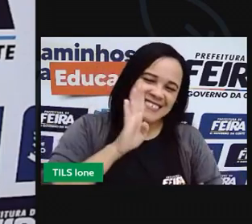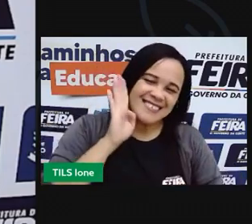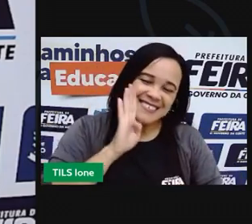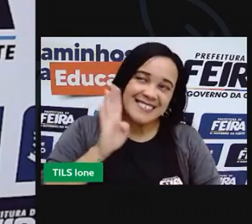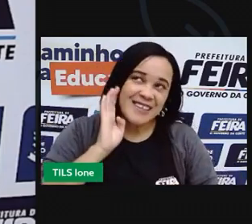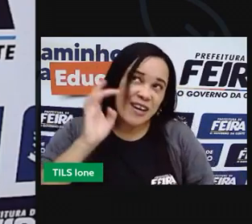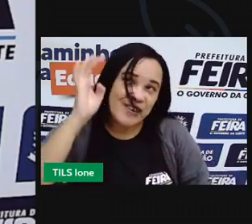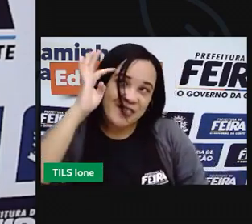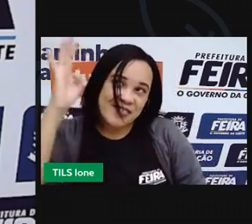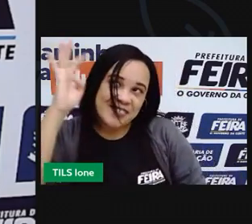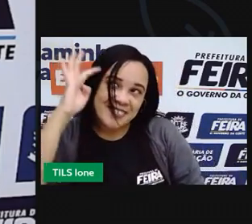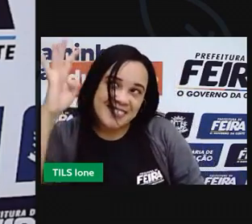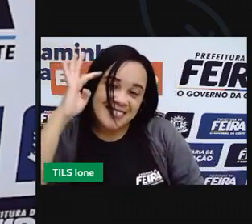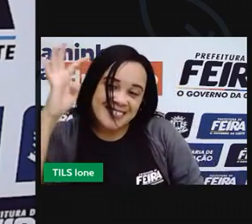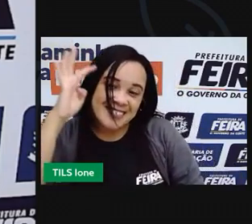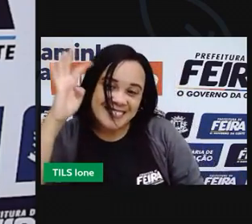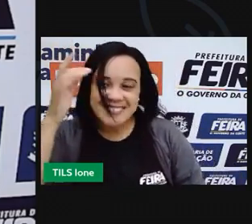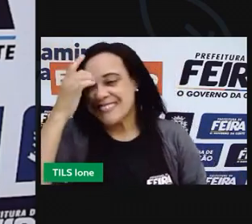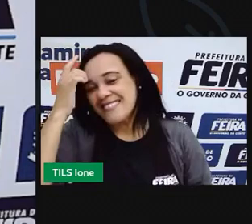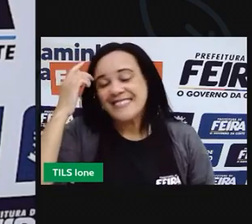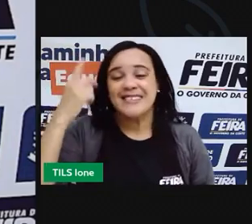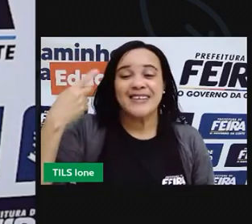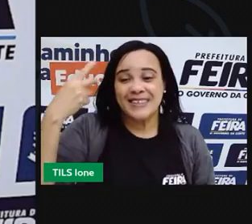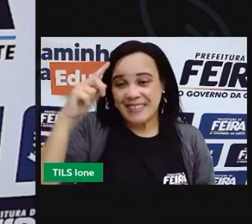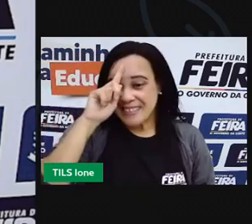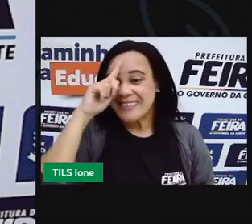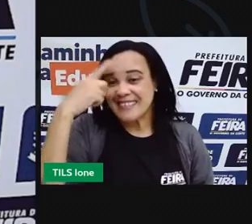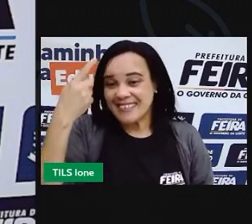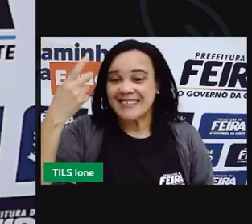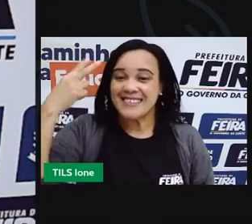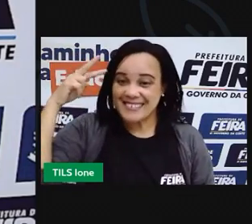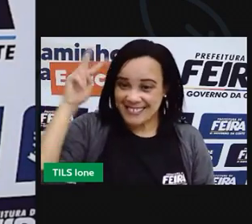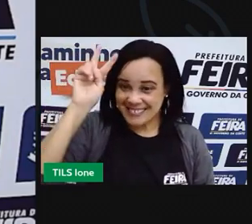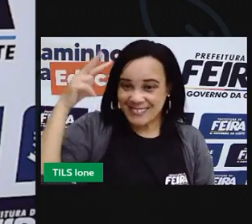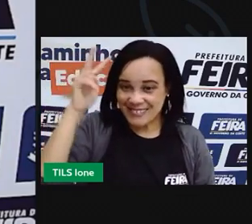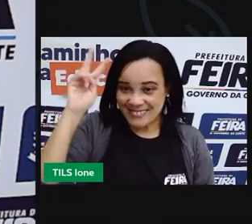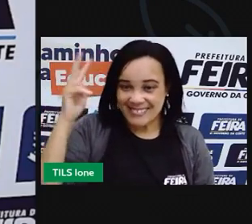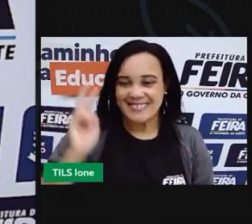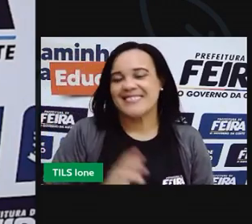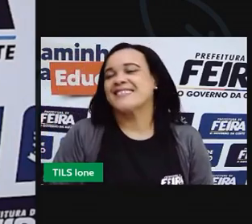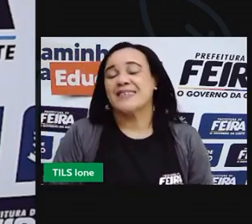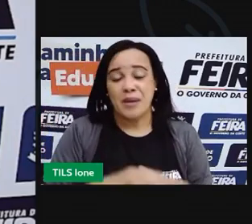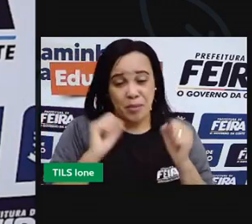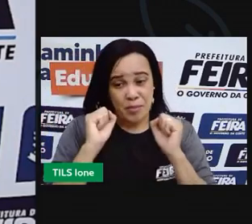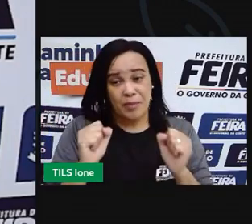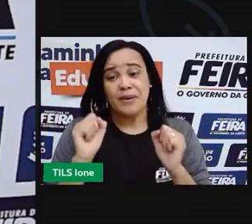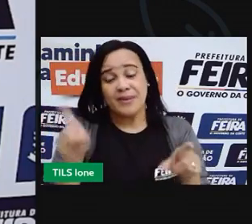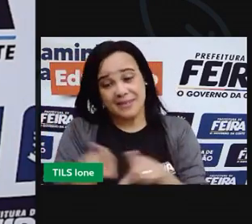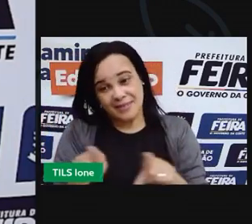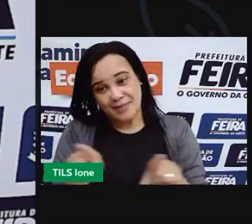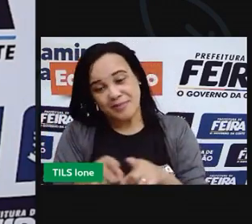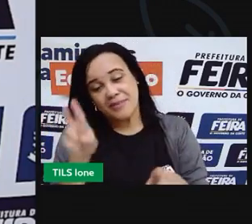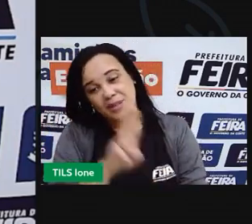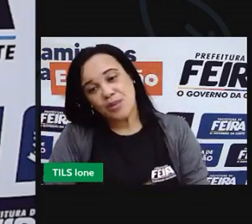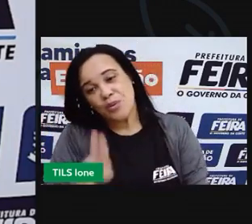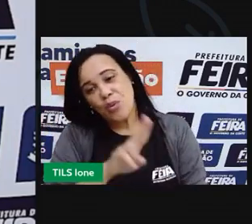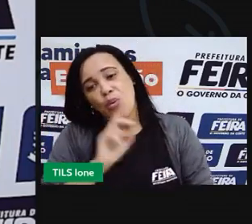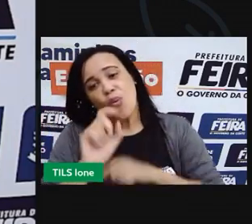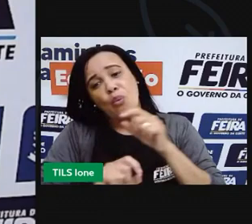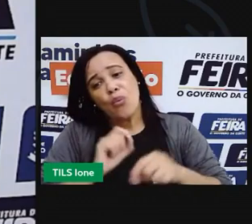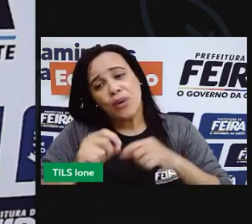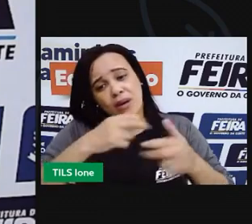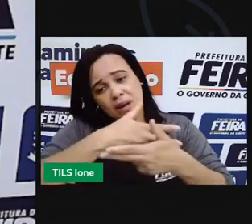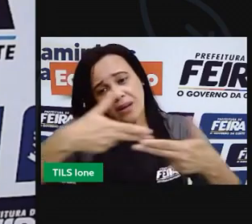viajar no fã de conta. Você também pode usar outros objetos,